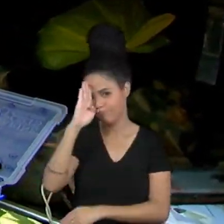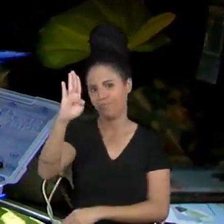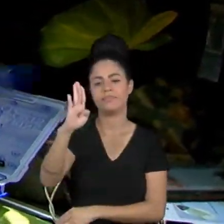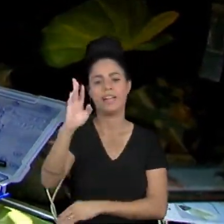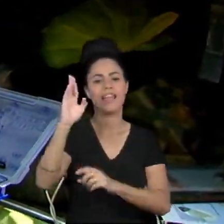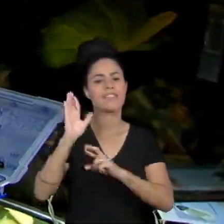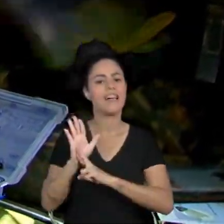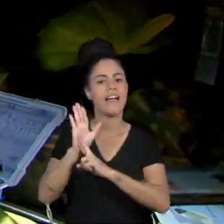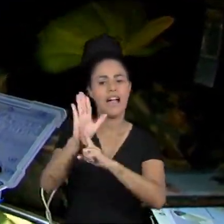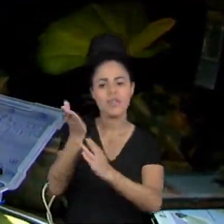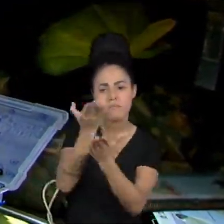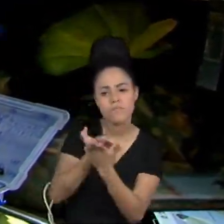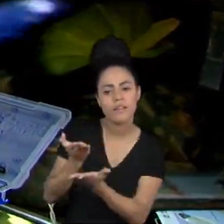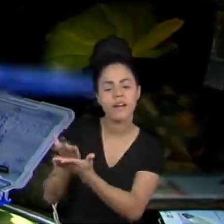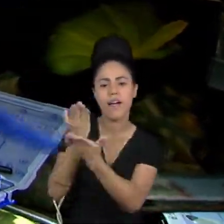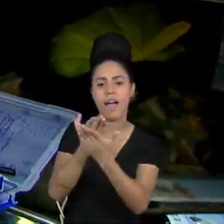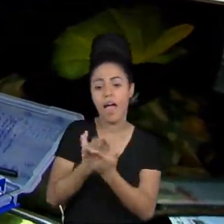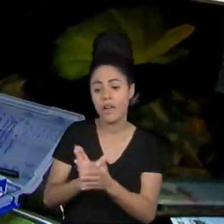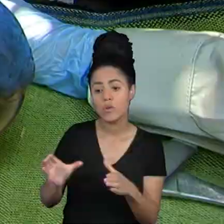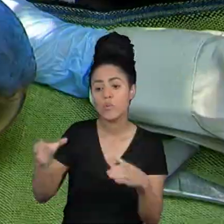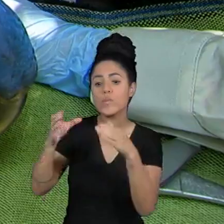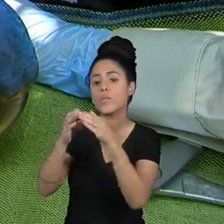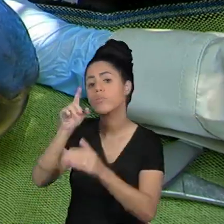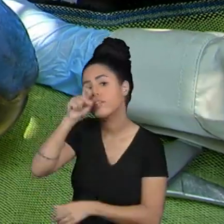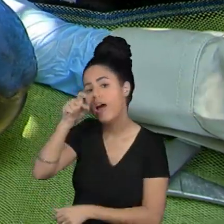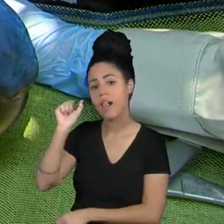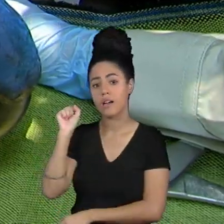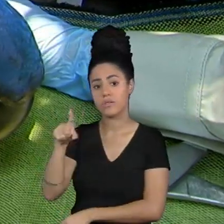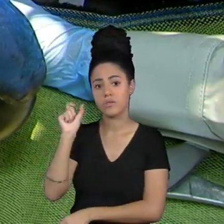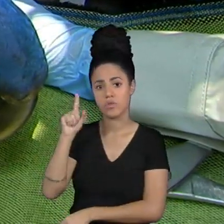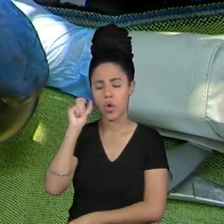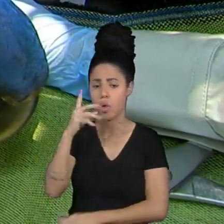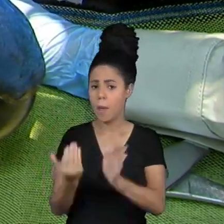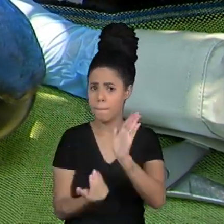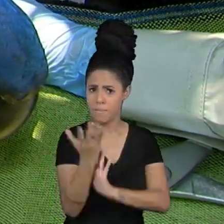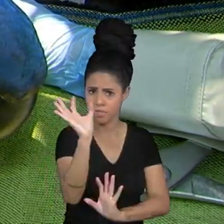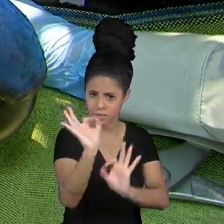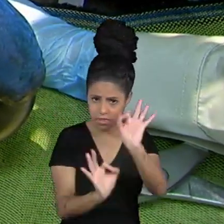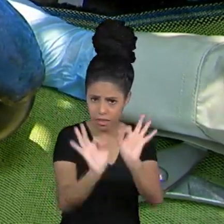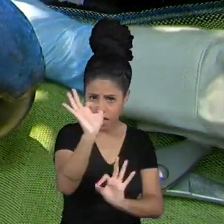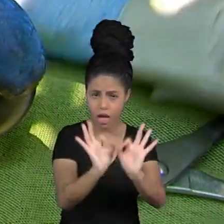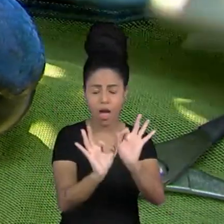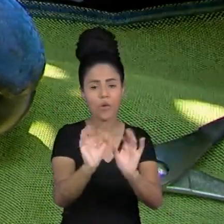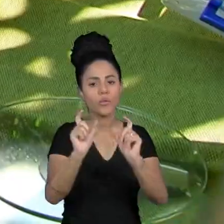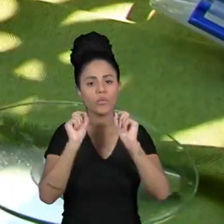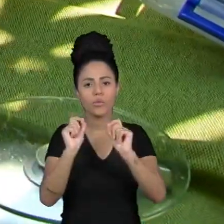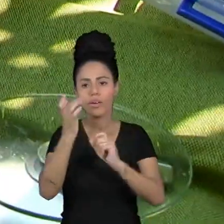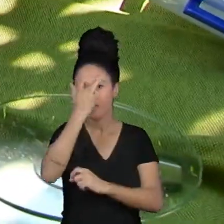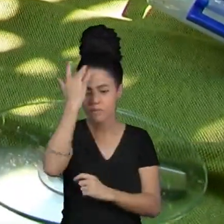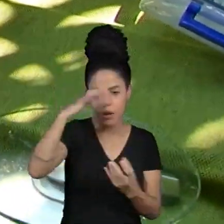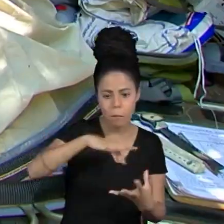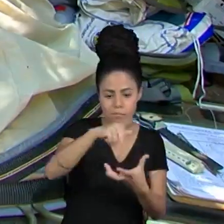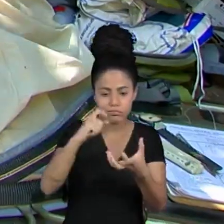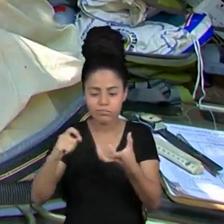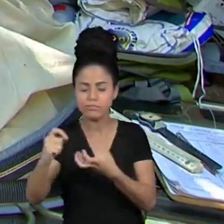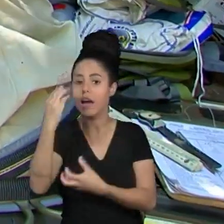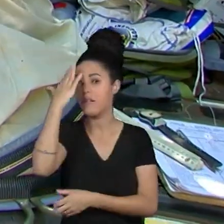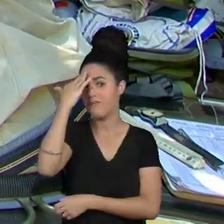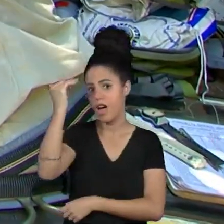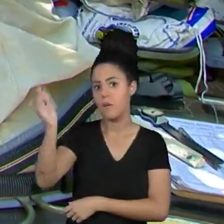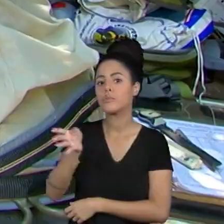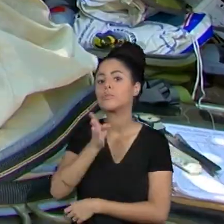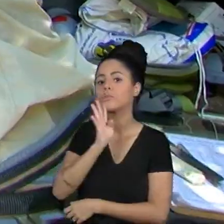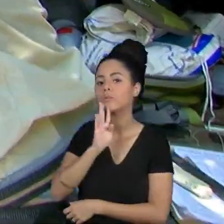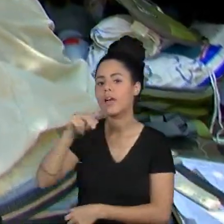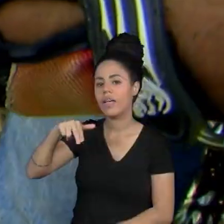no estudo das araras azuis e teve seu projeto de vida reconhecido até pelas Nações Unidas Leiva Guedes